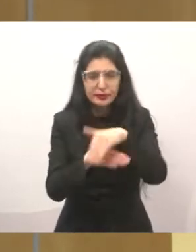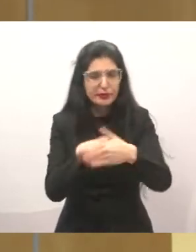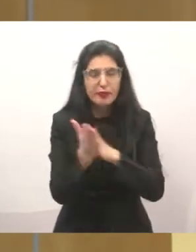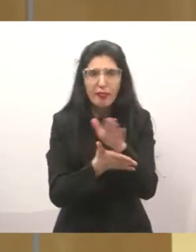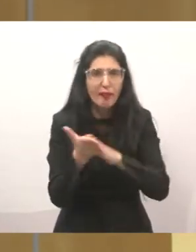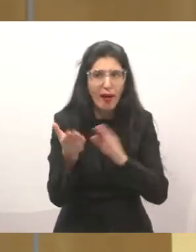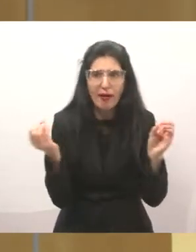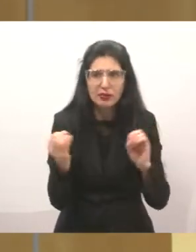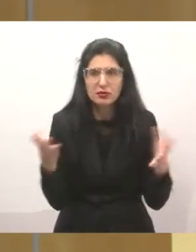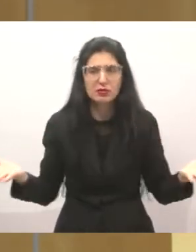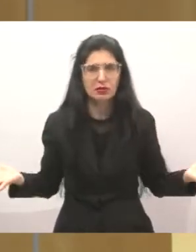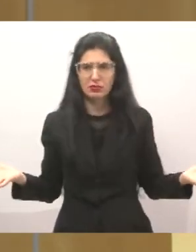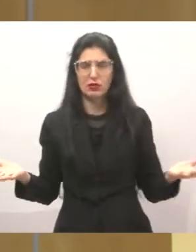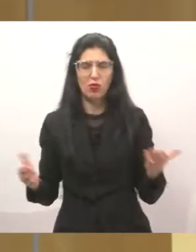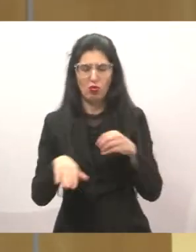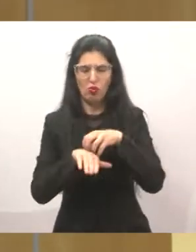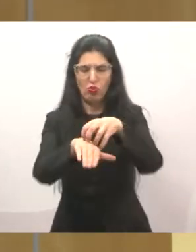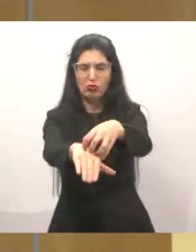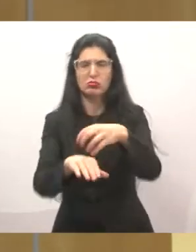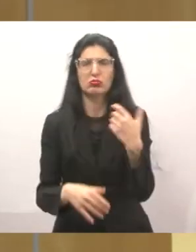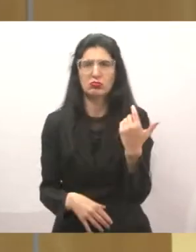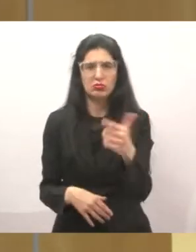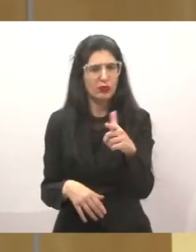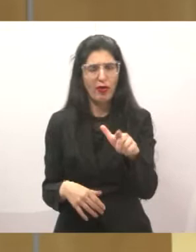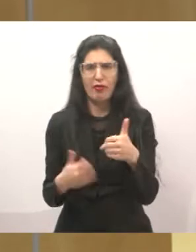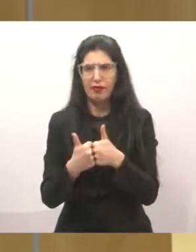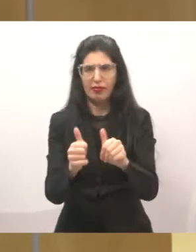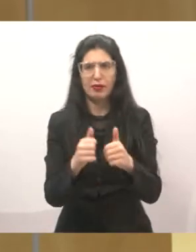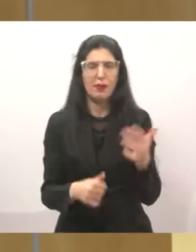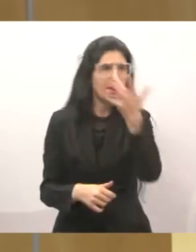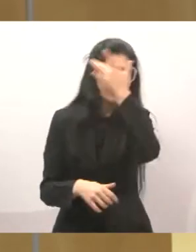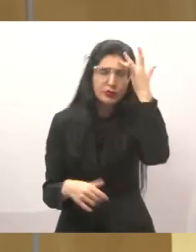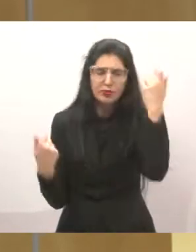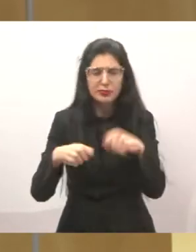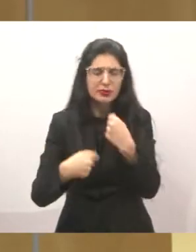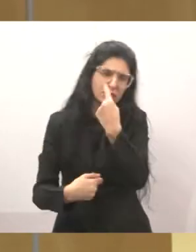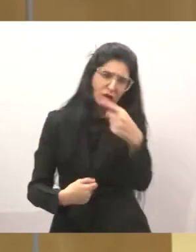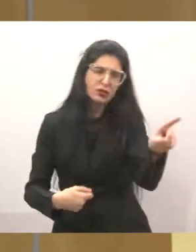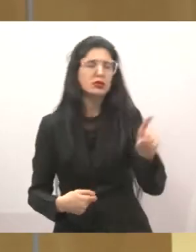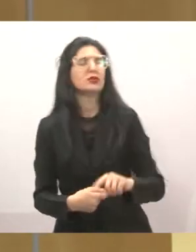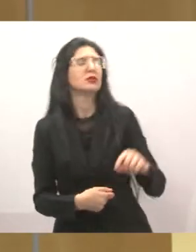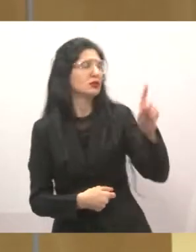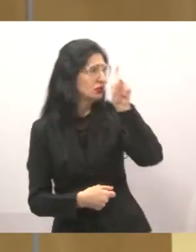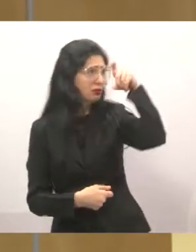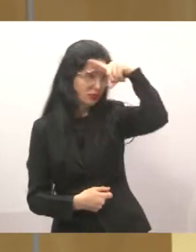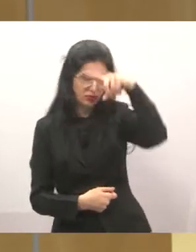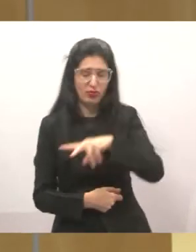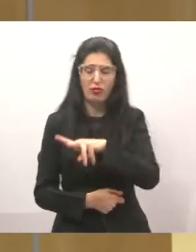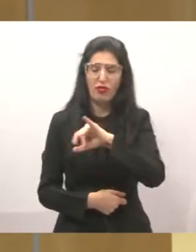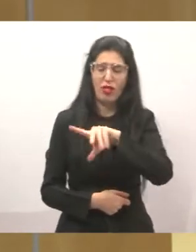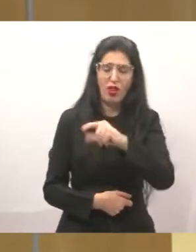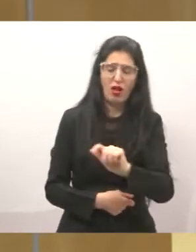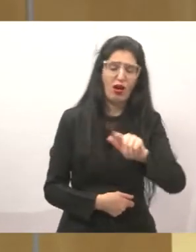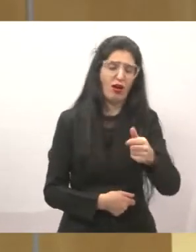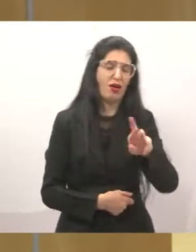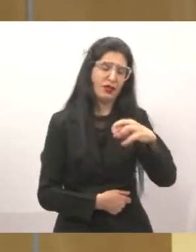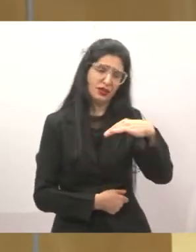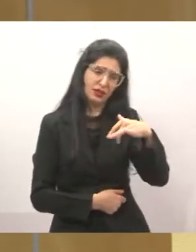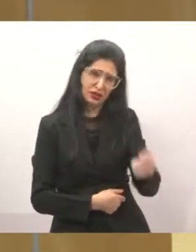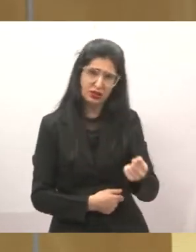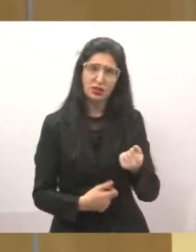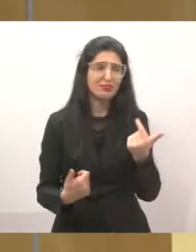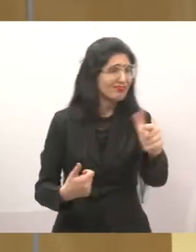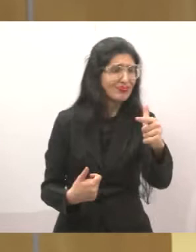precisam ir até no postinho de saúde, que é o Vila Garcia. Ontem mesmo eu encontrei com dois senhores idosos lá,